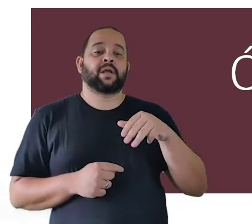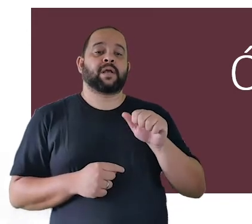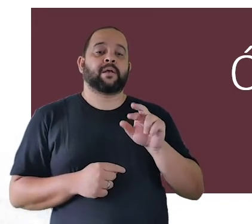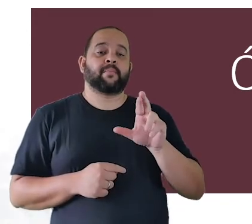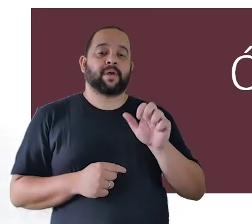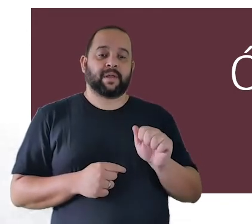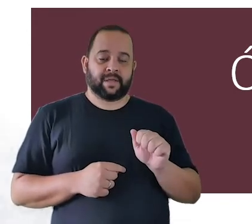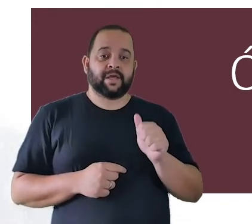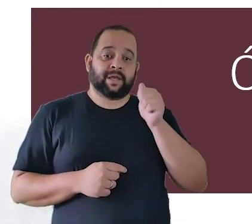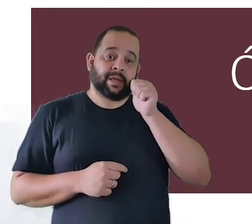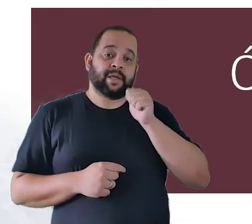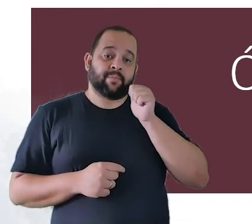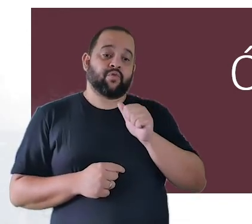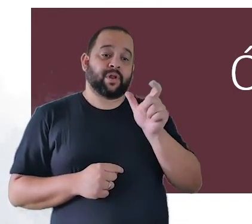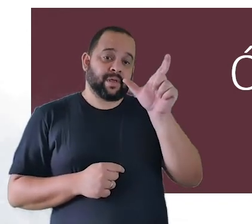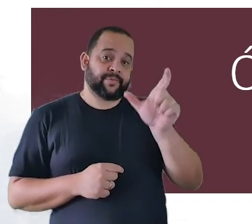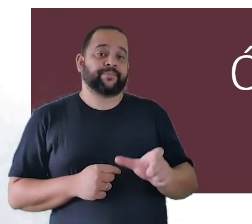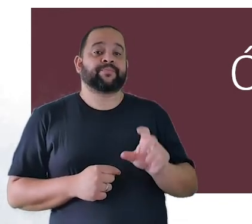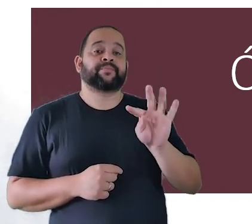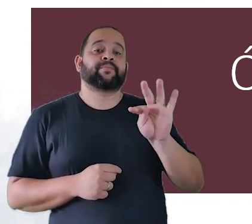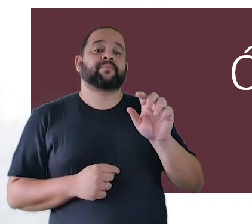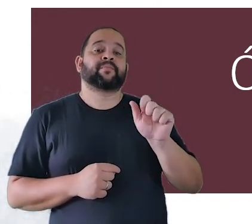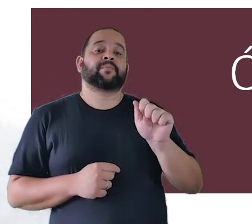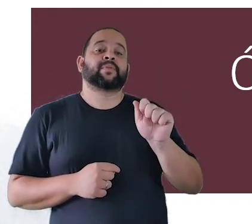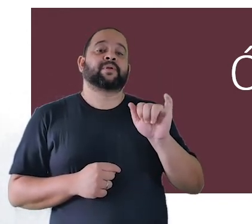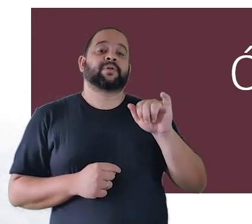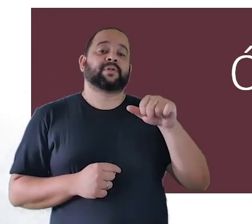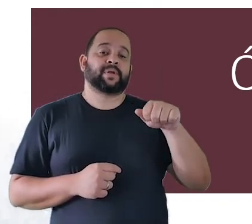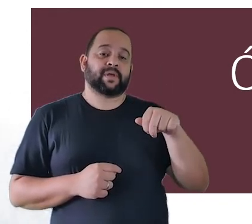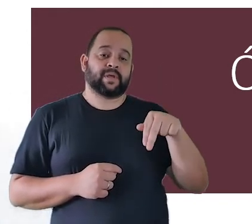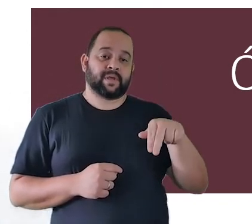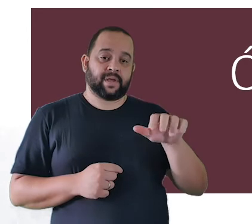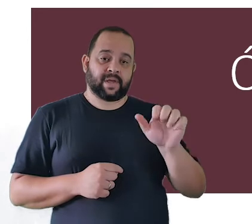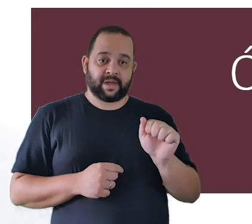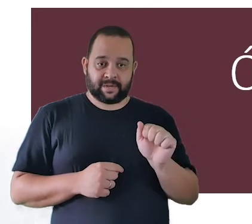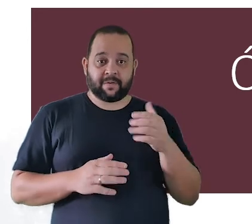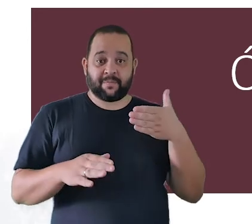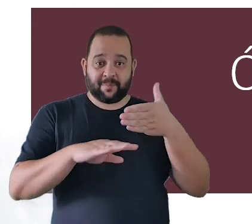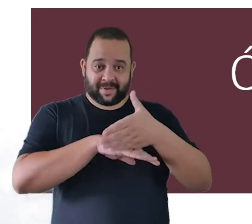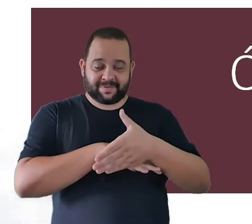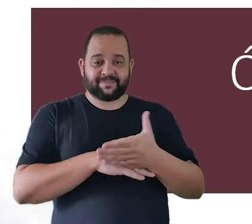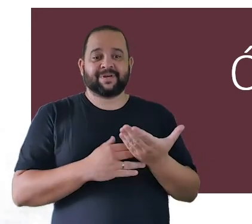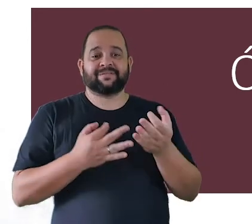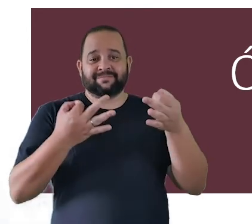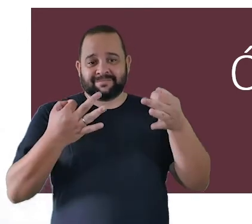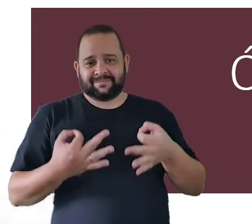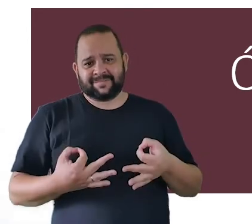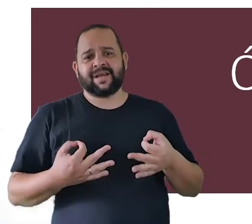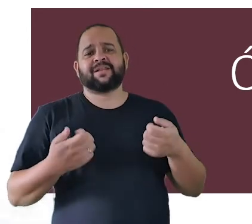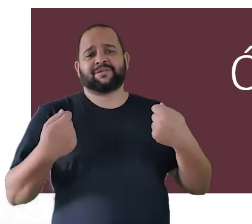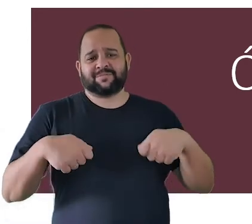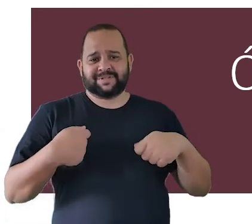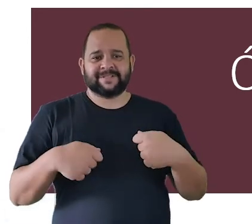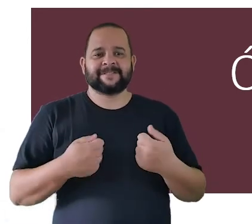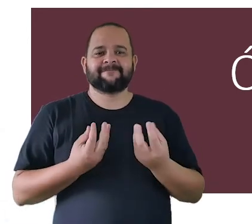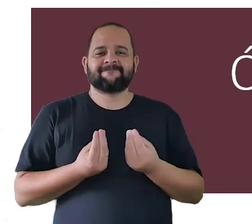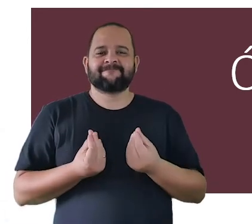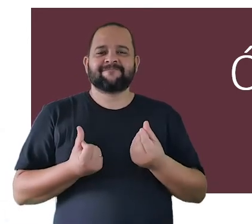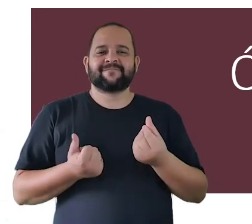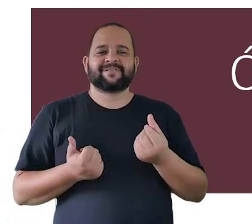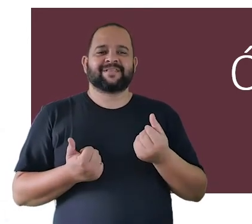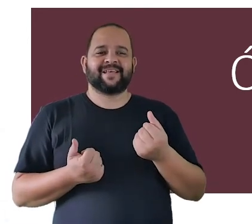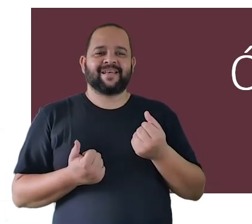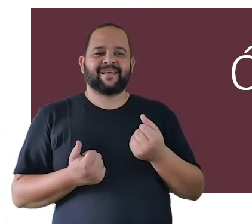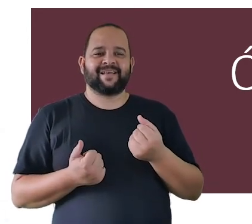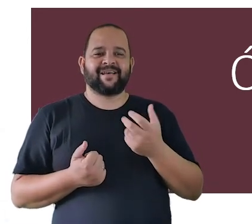como a Tayana participando nada mais justo nada mais claro do que explorar a voz